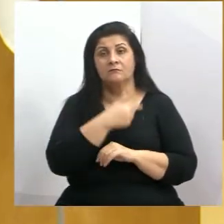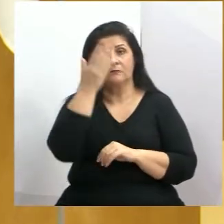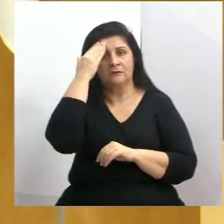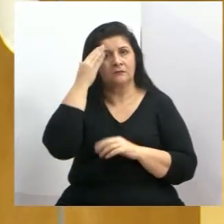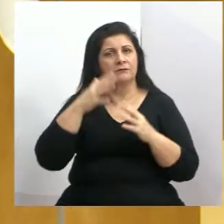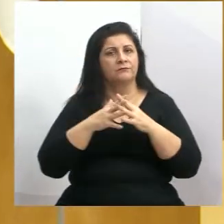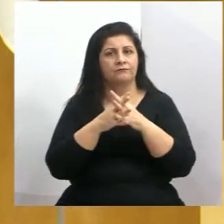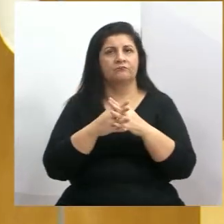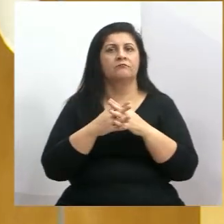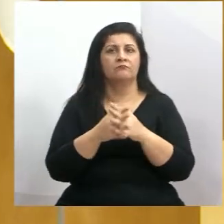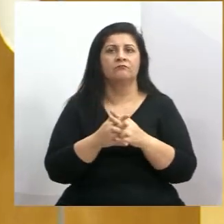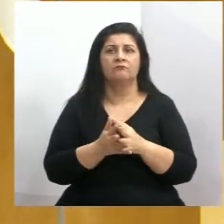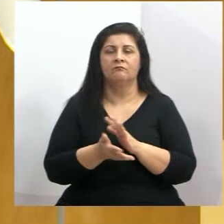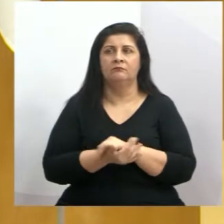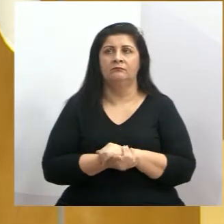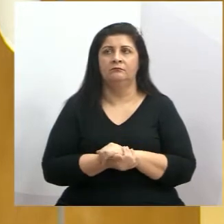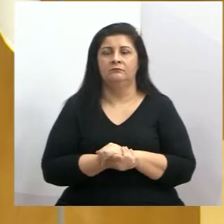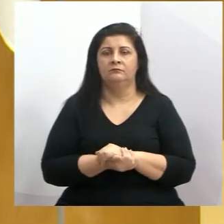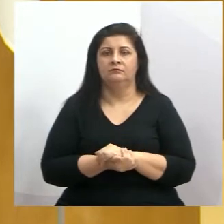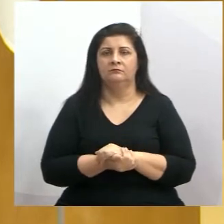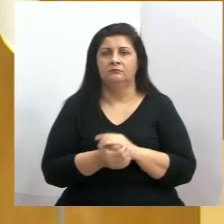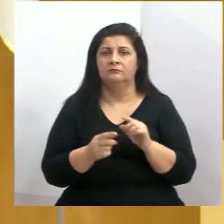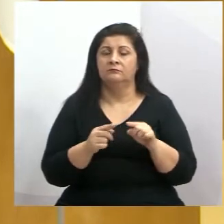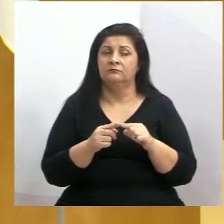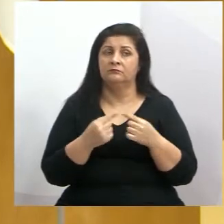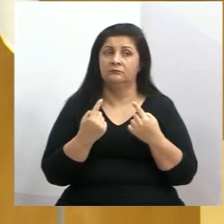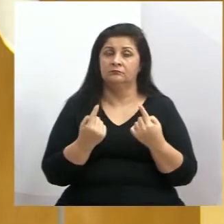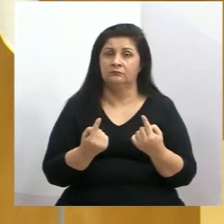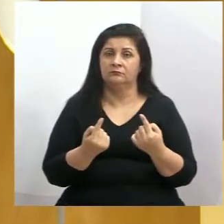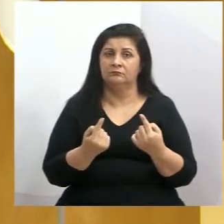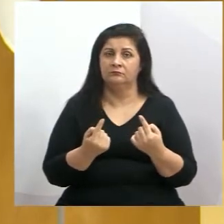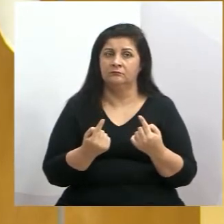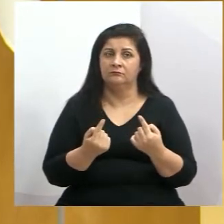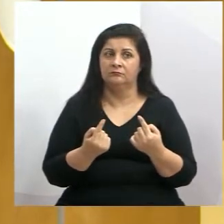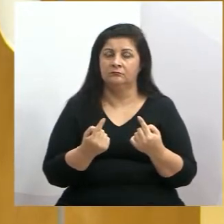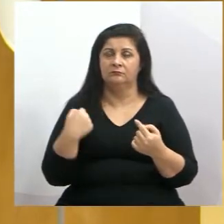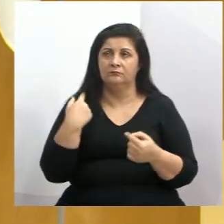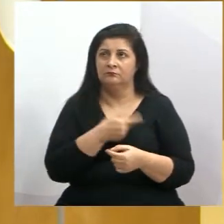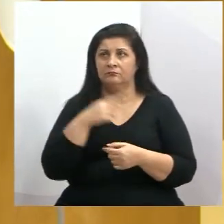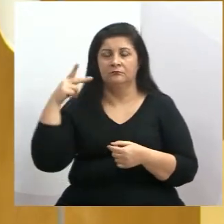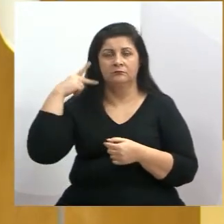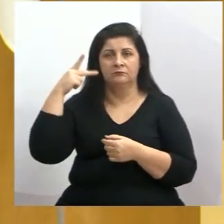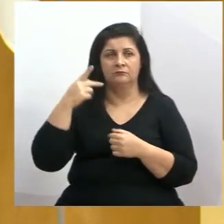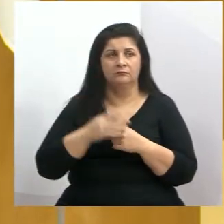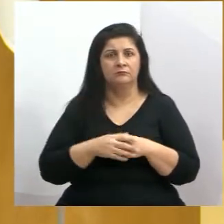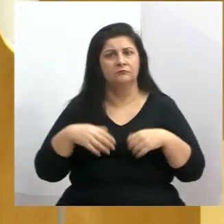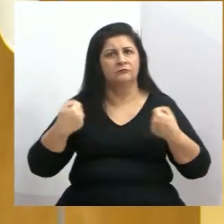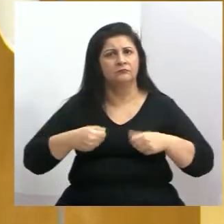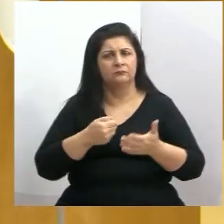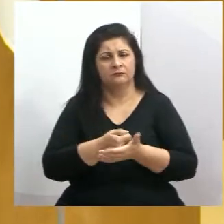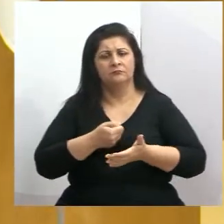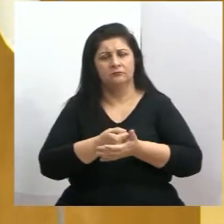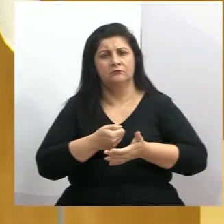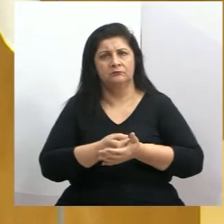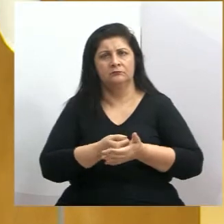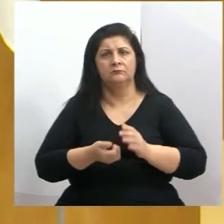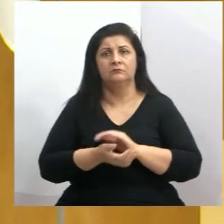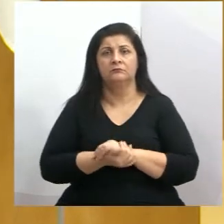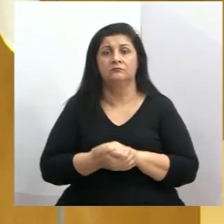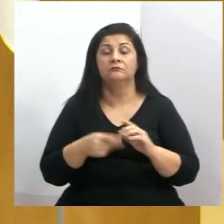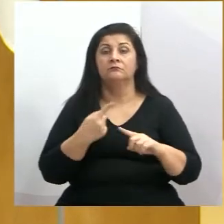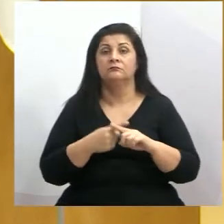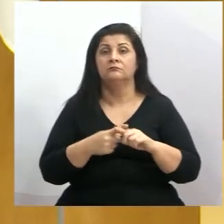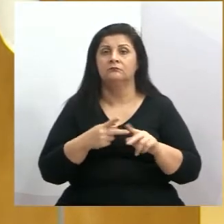dificuldade que é, mas é assim. E ao mesmo tempo, a gente, enquanto vereador, nós temos que cobrar, né? Cobrar porque a